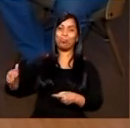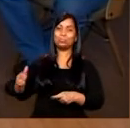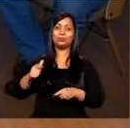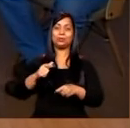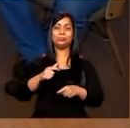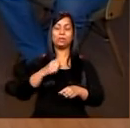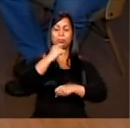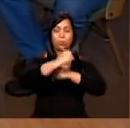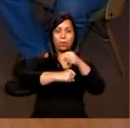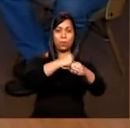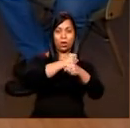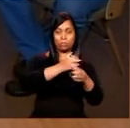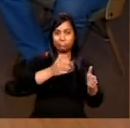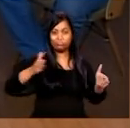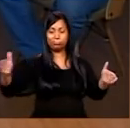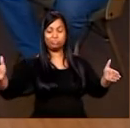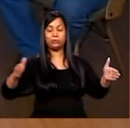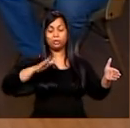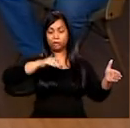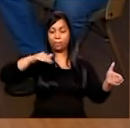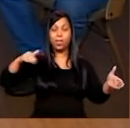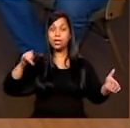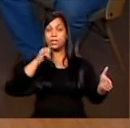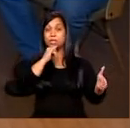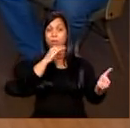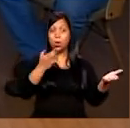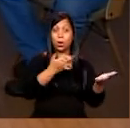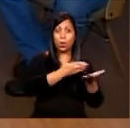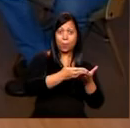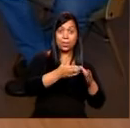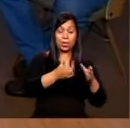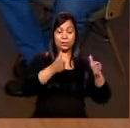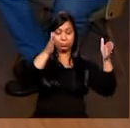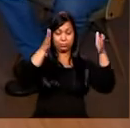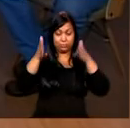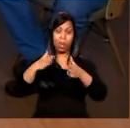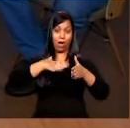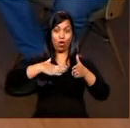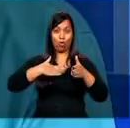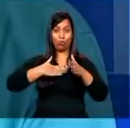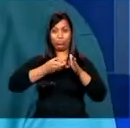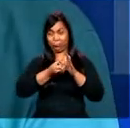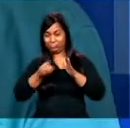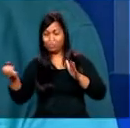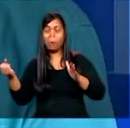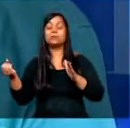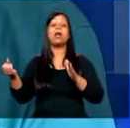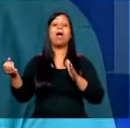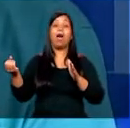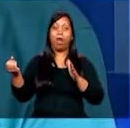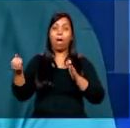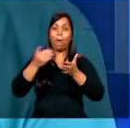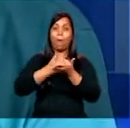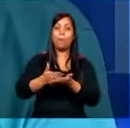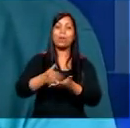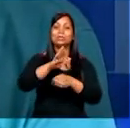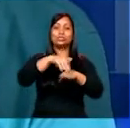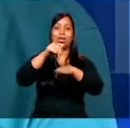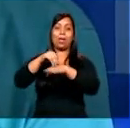ao longo do ano. Então, por exemplo, agora que está iniciando o segundo semestre, já tem uma outra chamada de alunos, justamente,